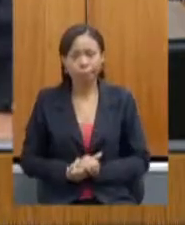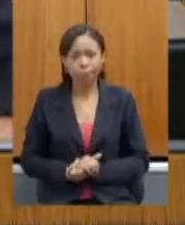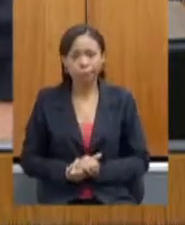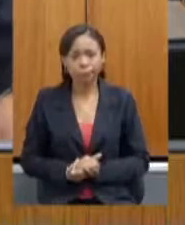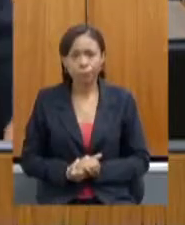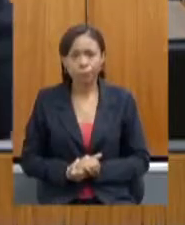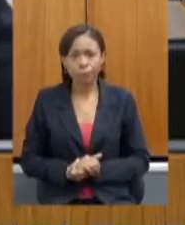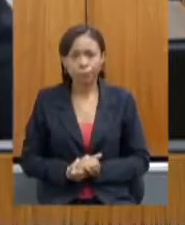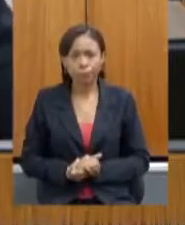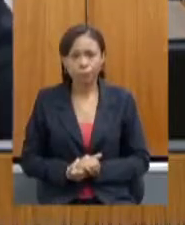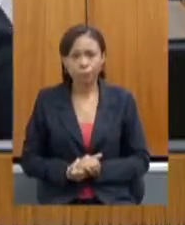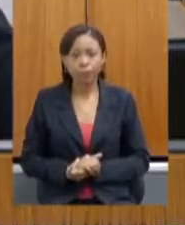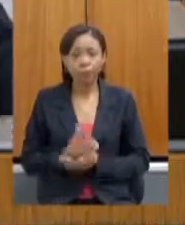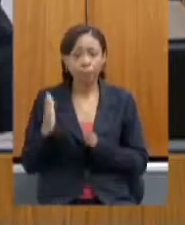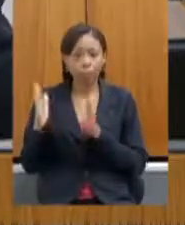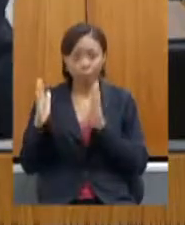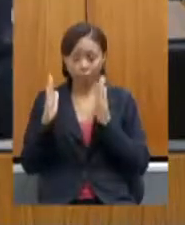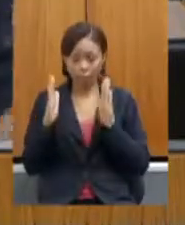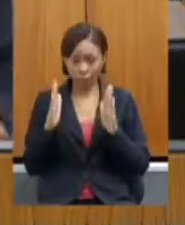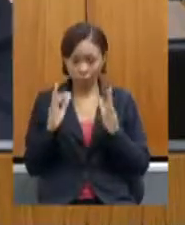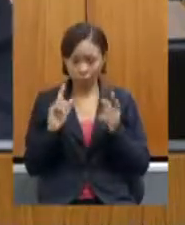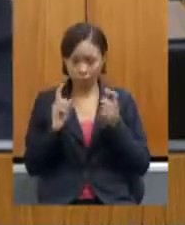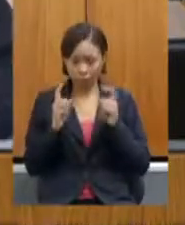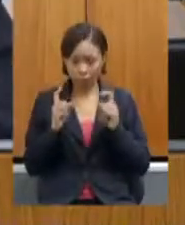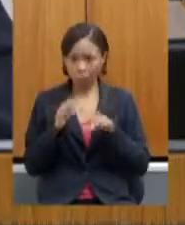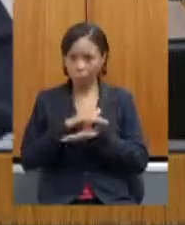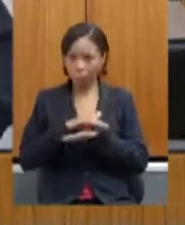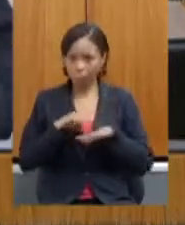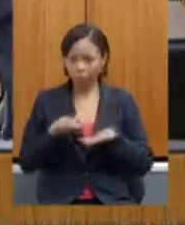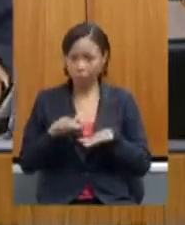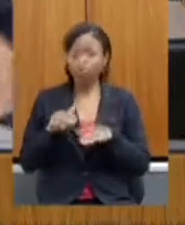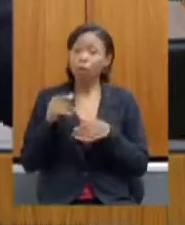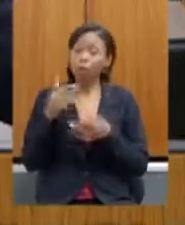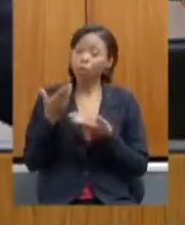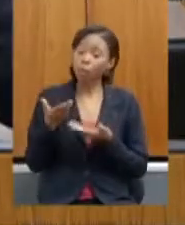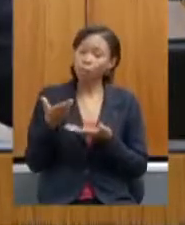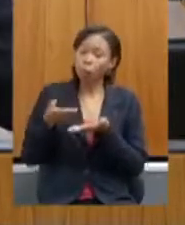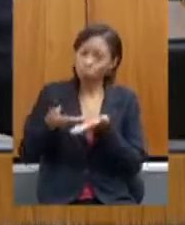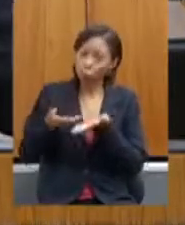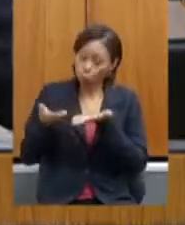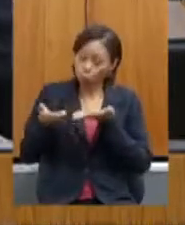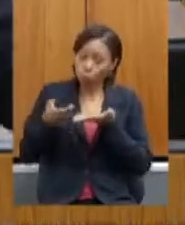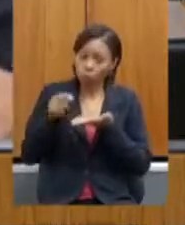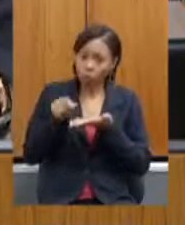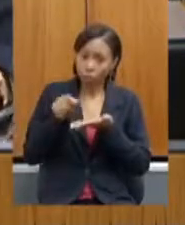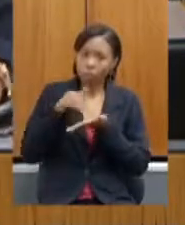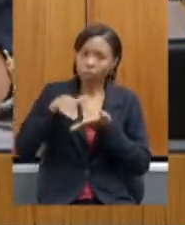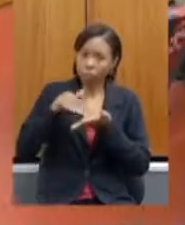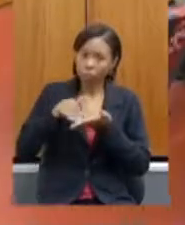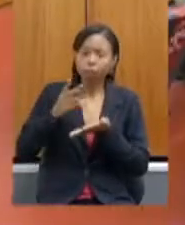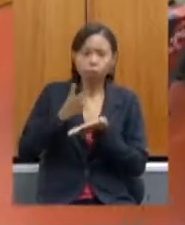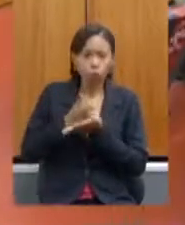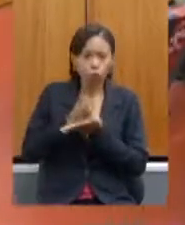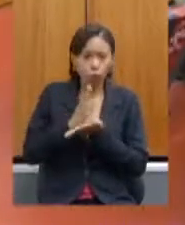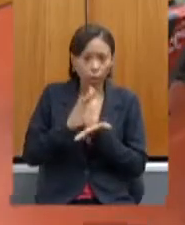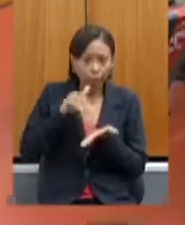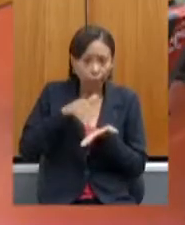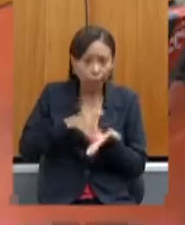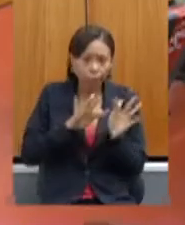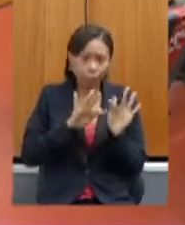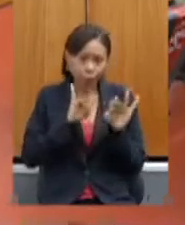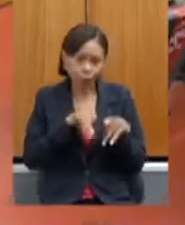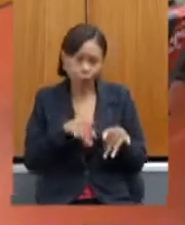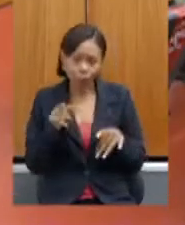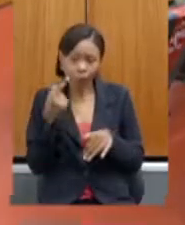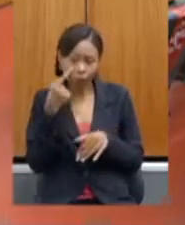encerro essa parte da reunião secretária e convido a senhora para ficar até o fim para que a senhora veja a demanda já dos diversos requerimentos eu